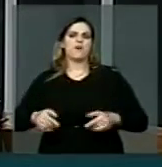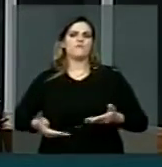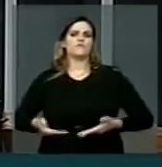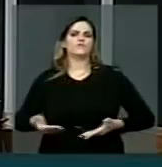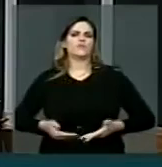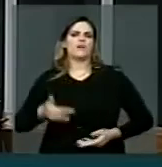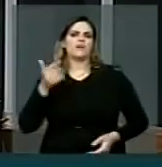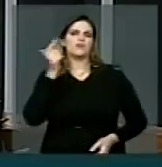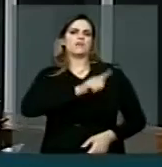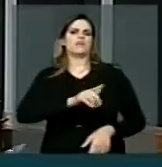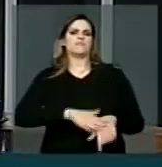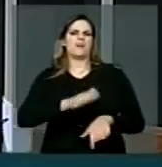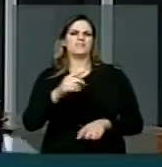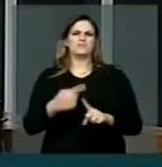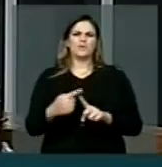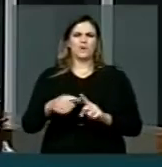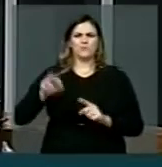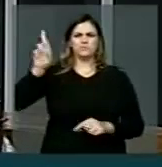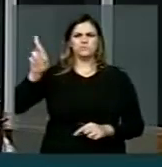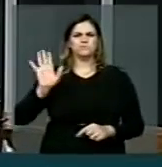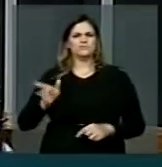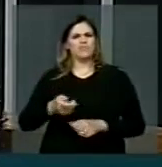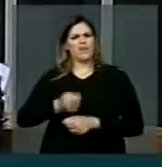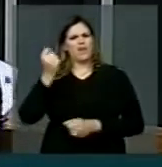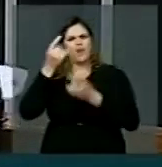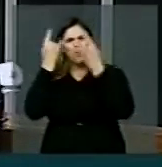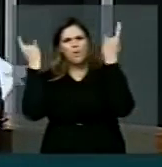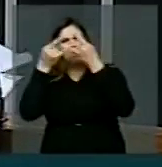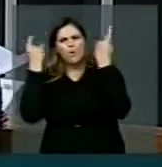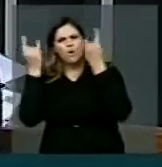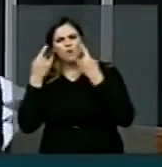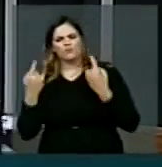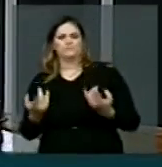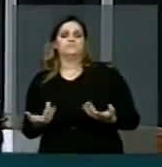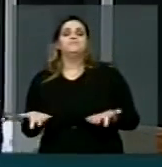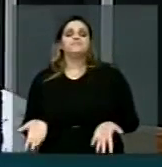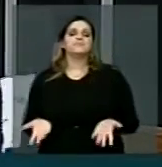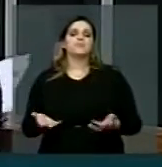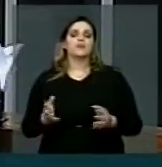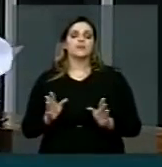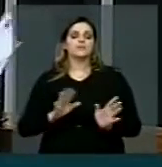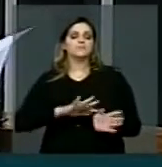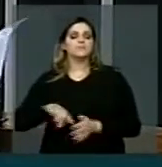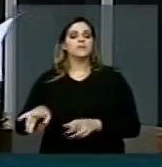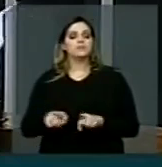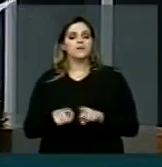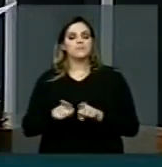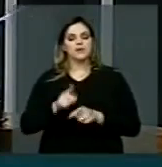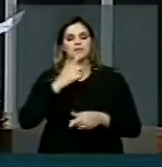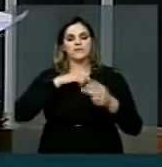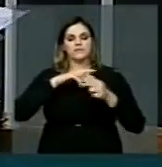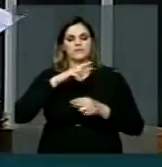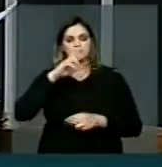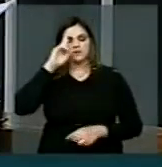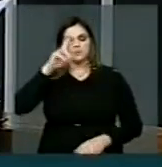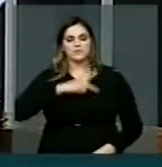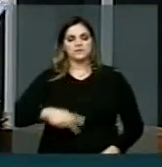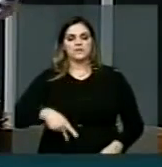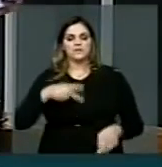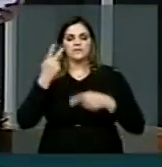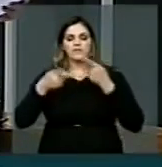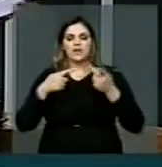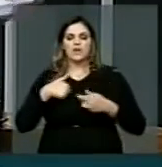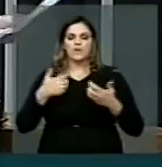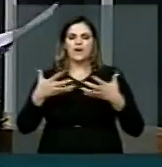já ganham demais e têm lucro demais. Por fim, senhor presidente, quero ainda aqui também dizer da